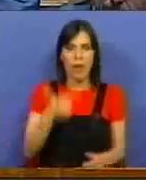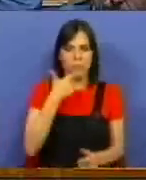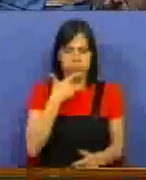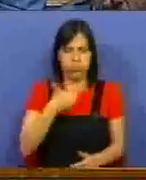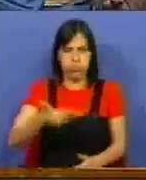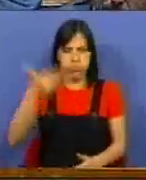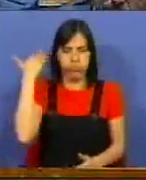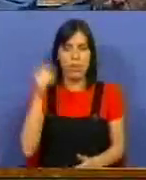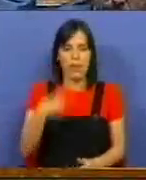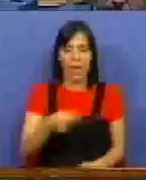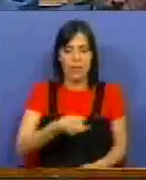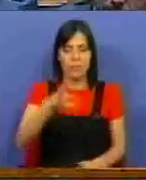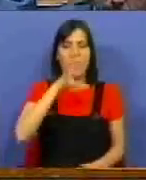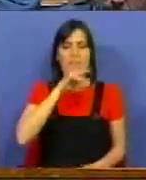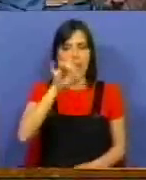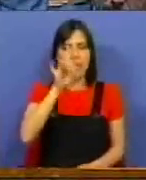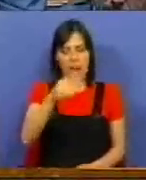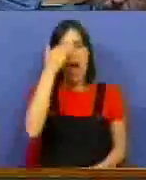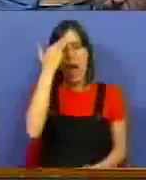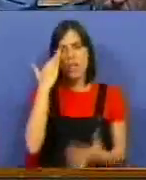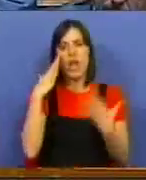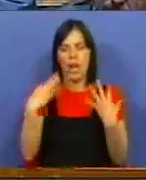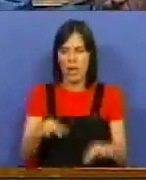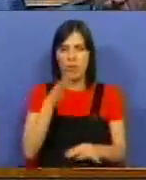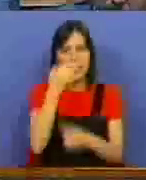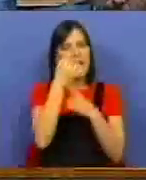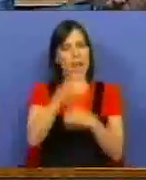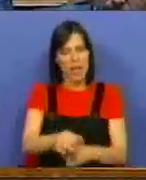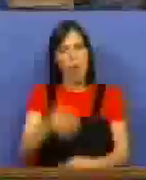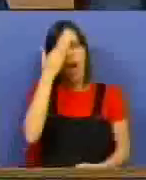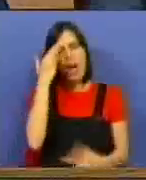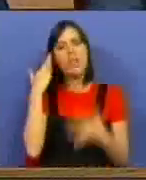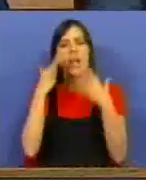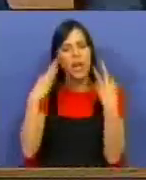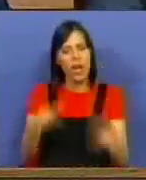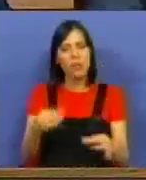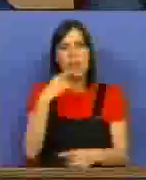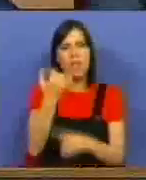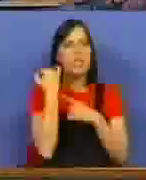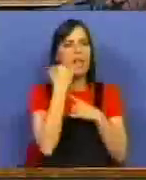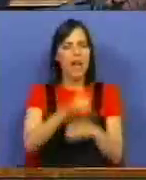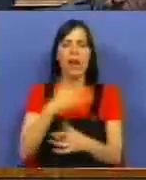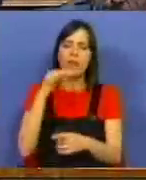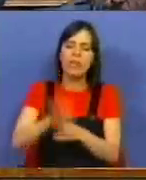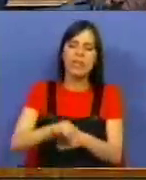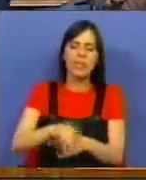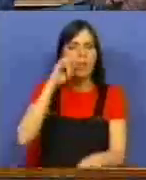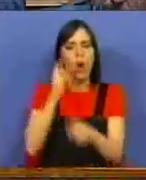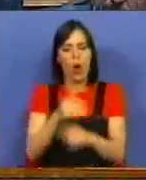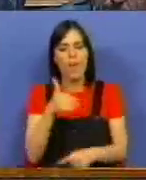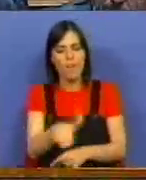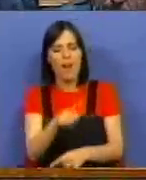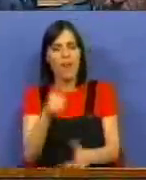tempo e tem 6 filhos a cargo. O Sr. acha natural dizer que não? Acha natural dizer que não e que sim, o Sr. vai cobrar